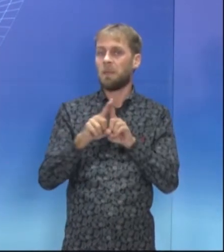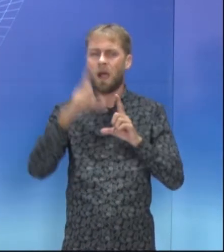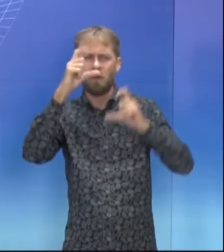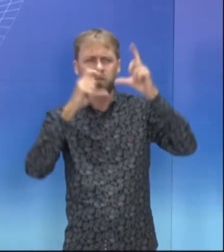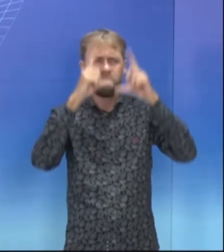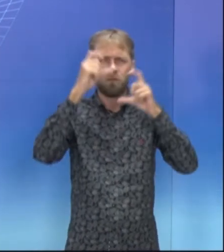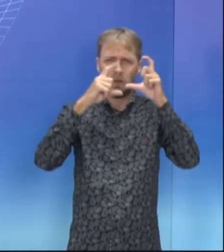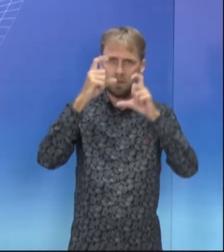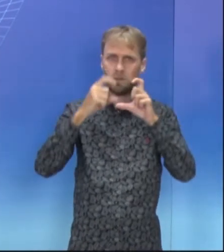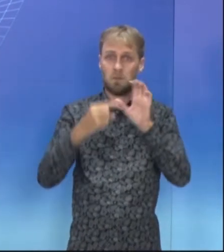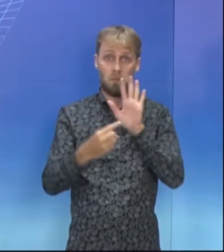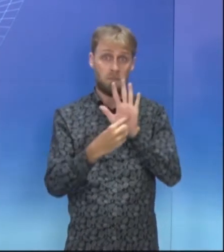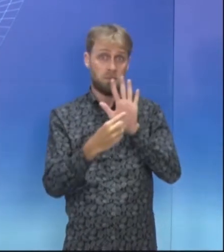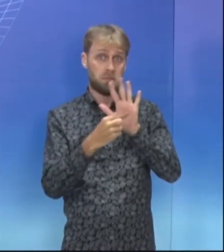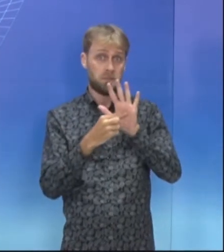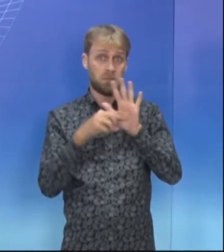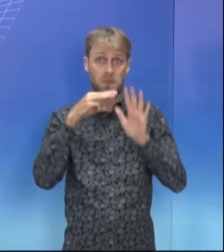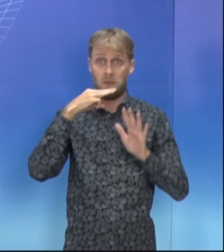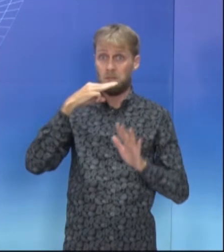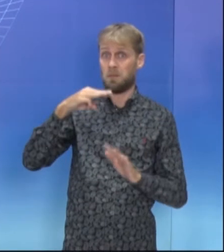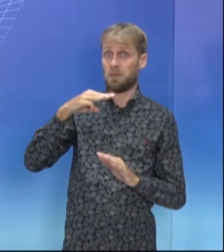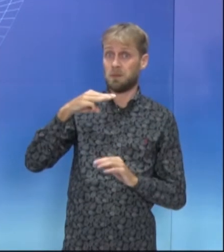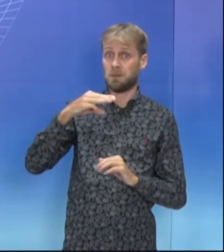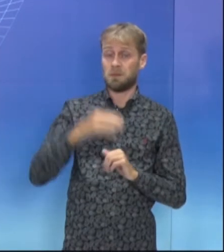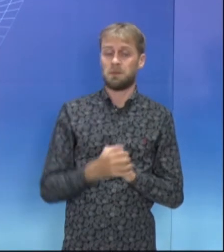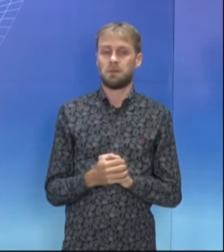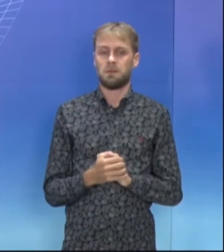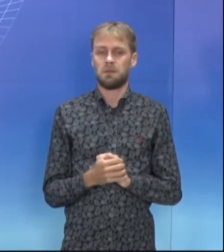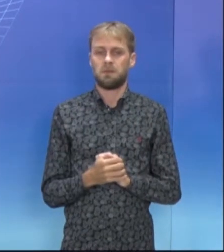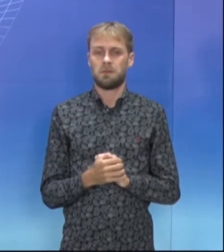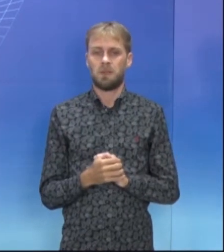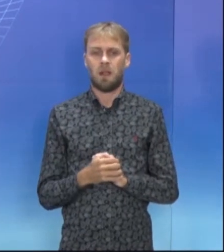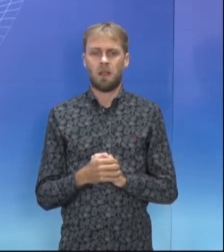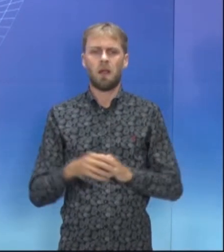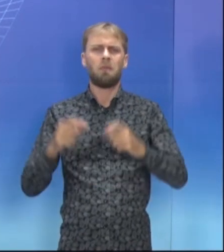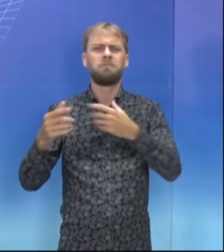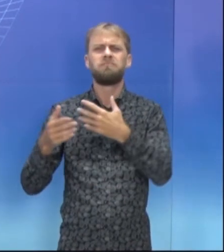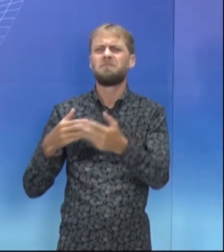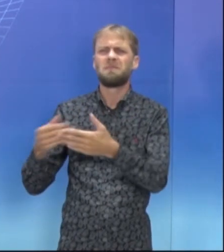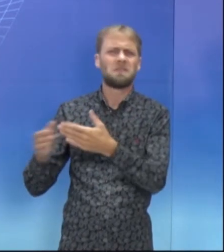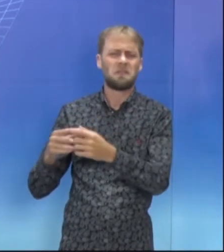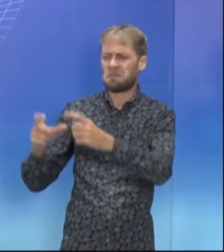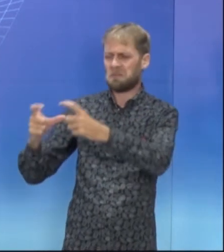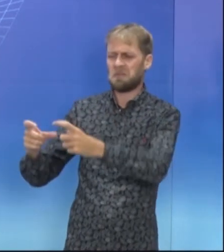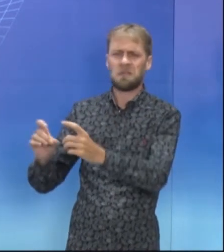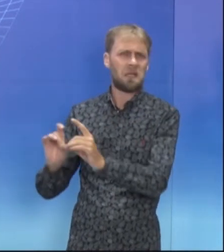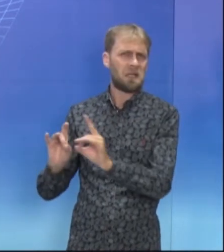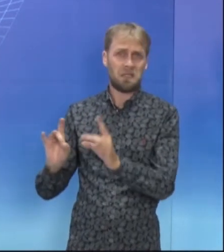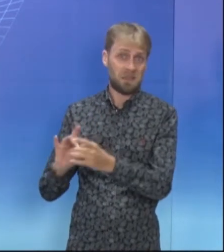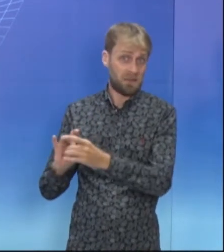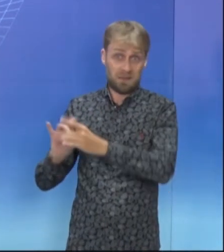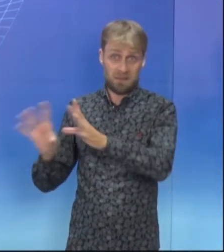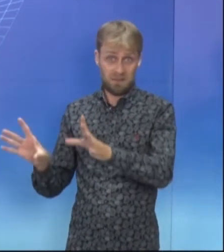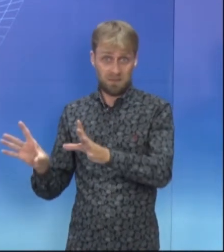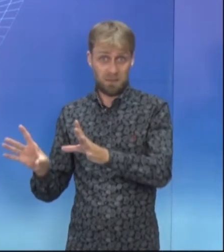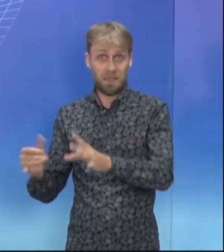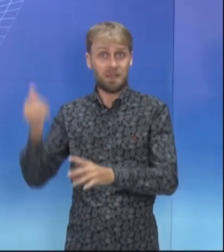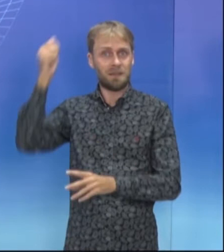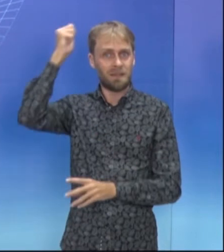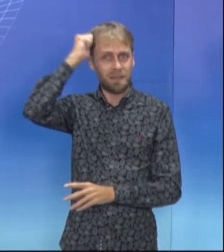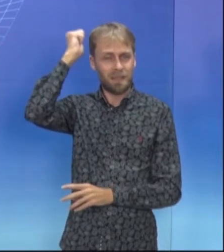Ao associar os termos Anyplace e Regret à imagem do texto, constata-se que o tema da